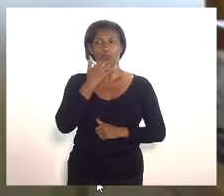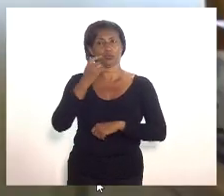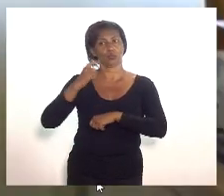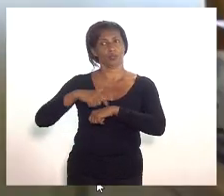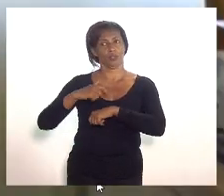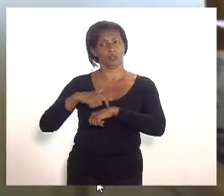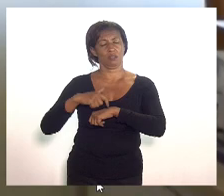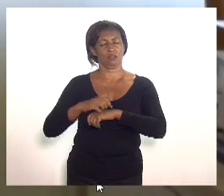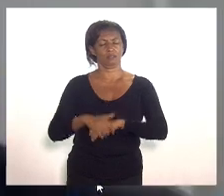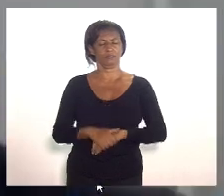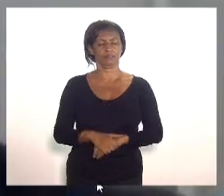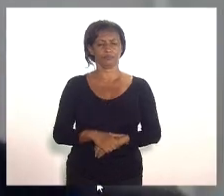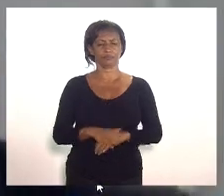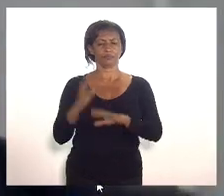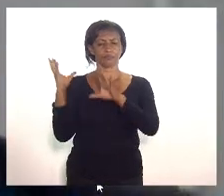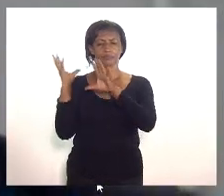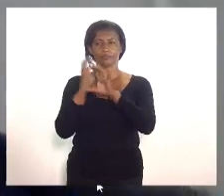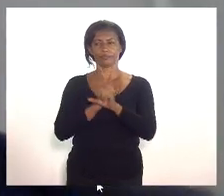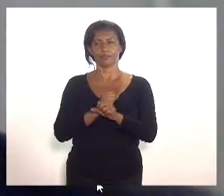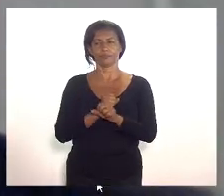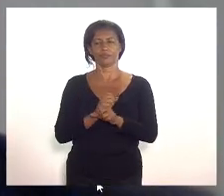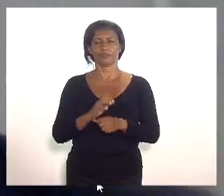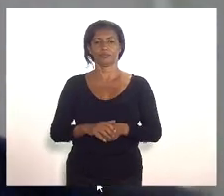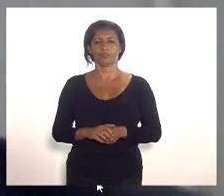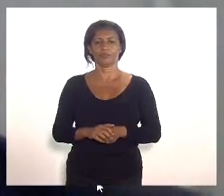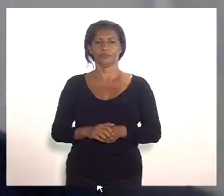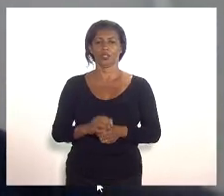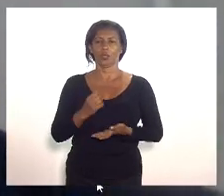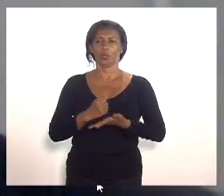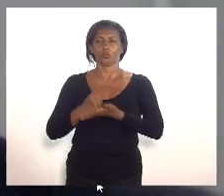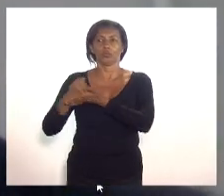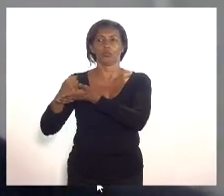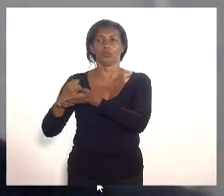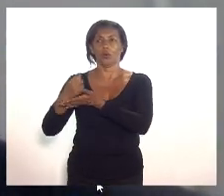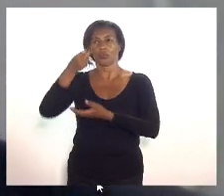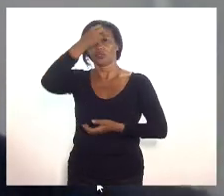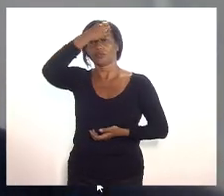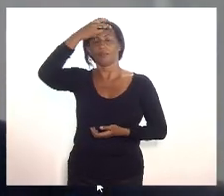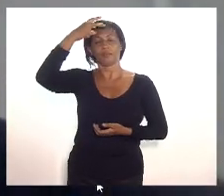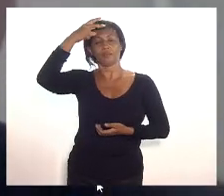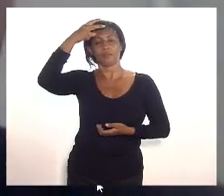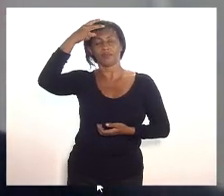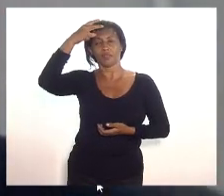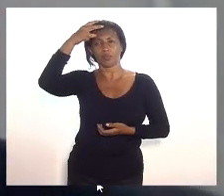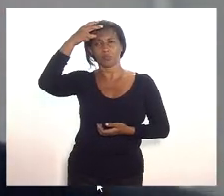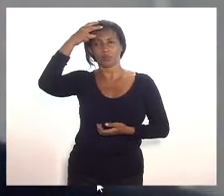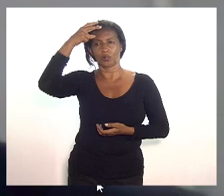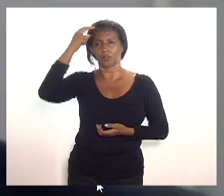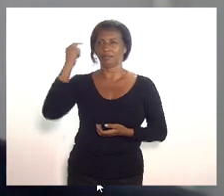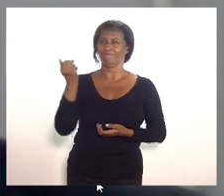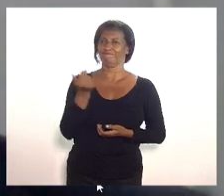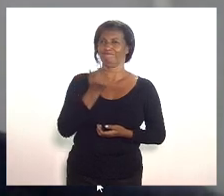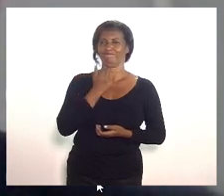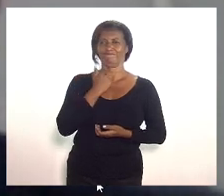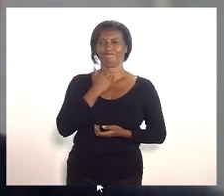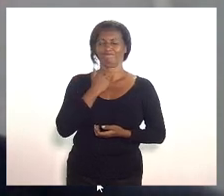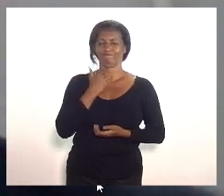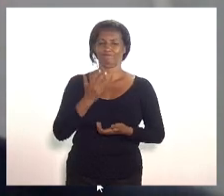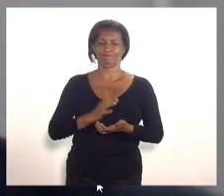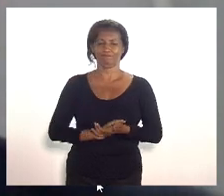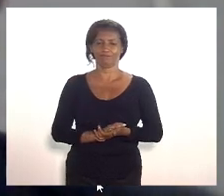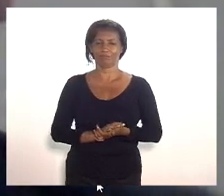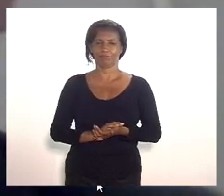concluíram concluíram o suporte feito pela prefeitura foi insuficiente se fosse